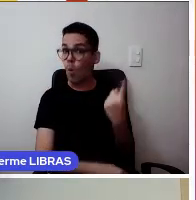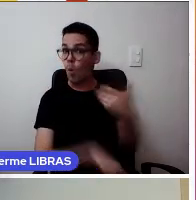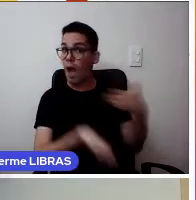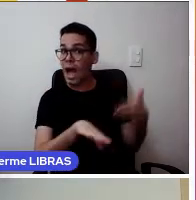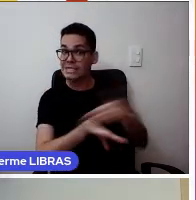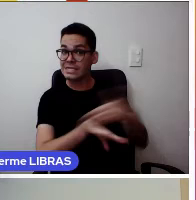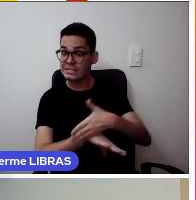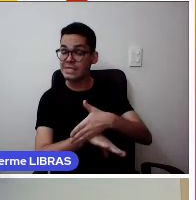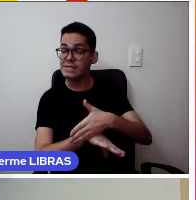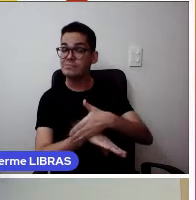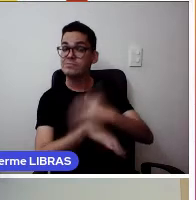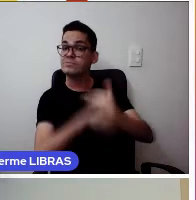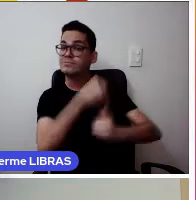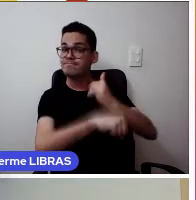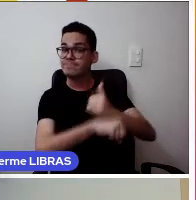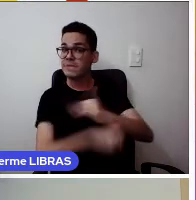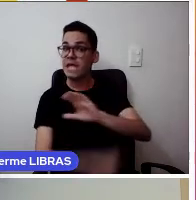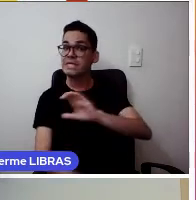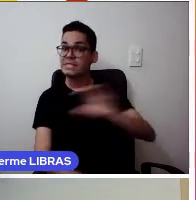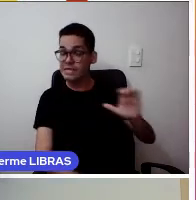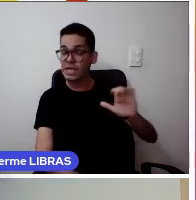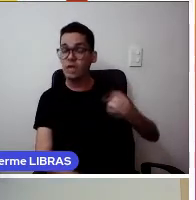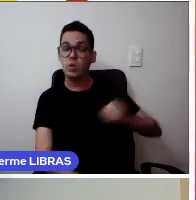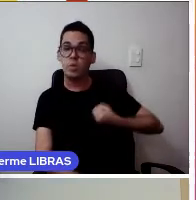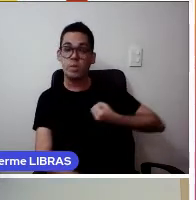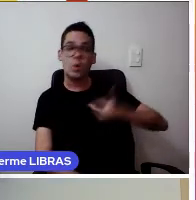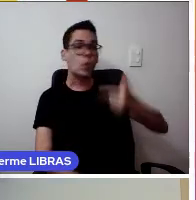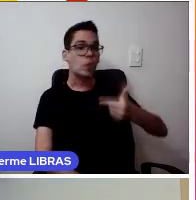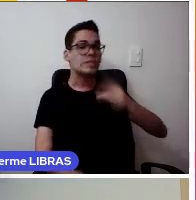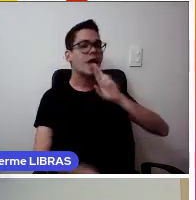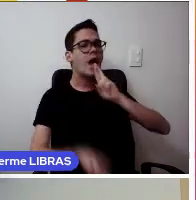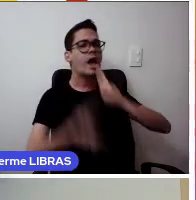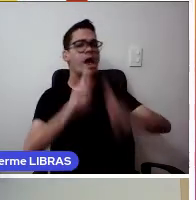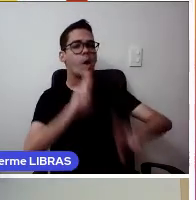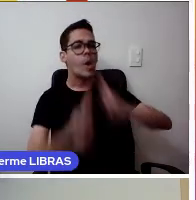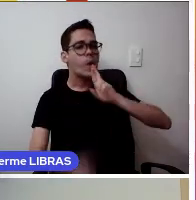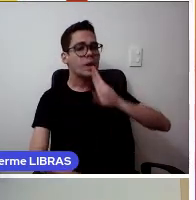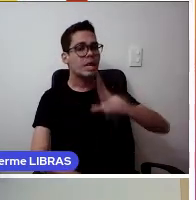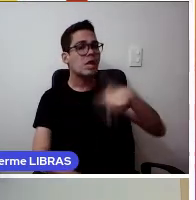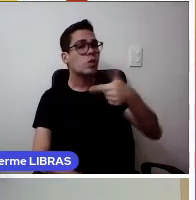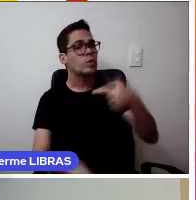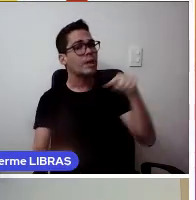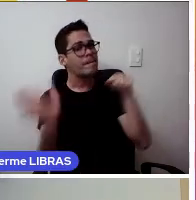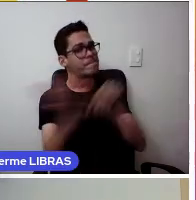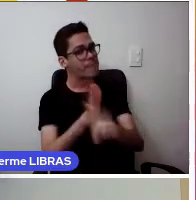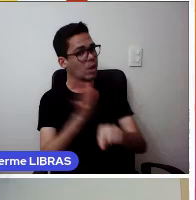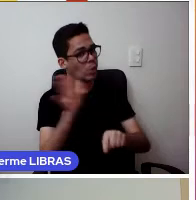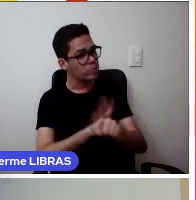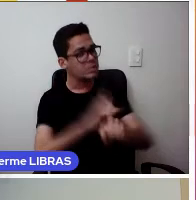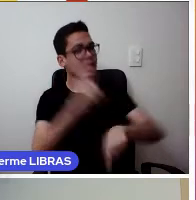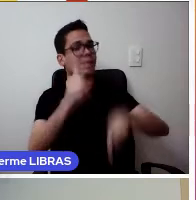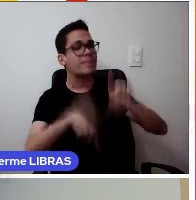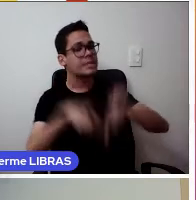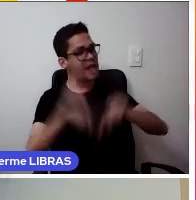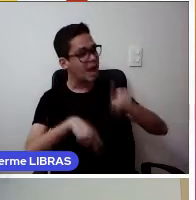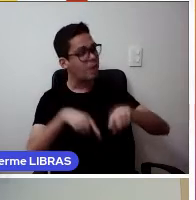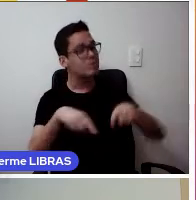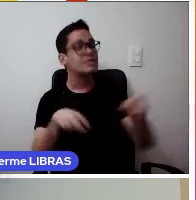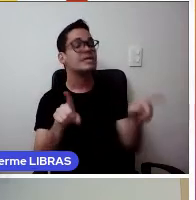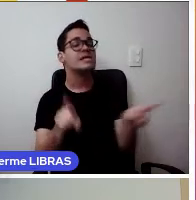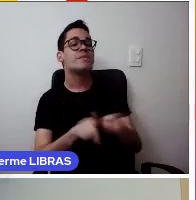site da CC. Passo 2, responder as duas perguntas de permissão do seu material. Passo 3,